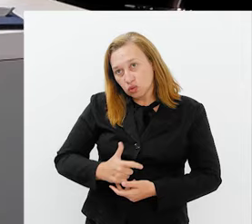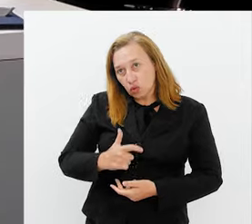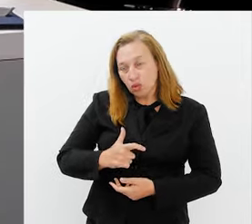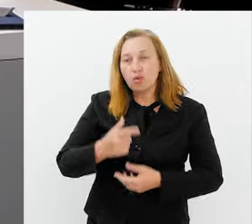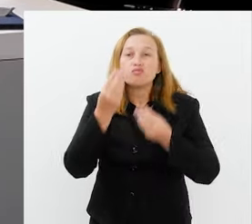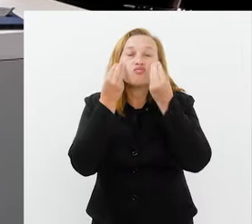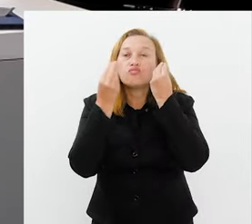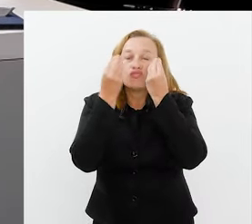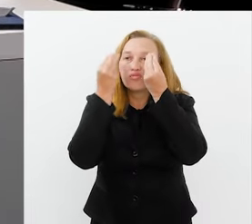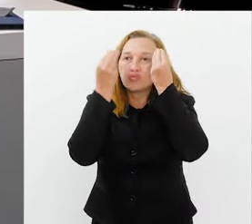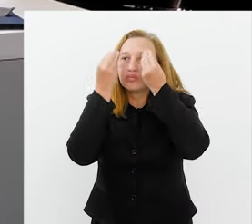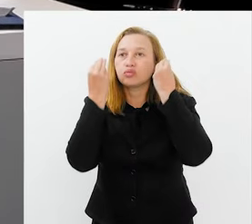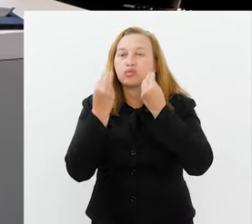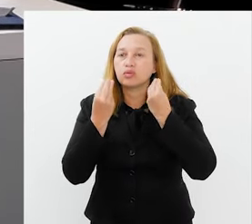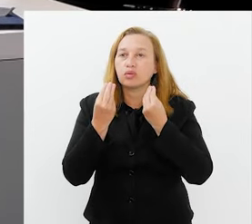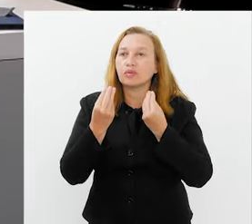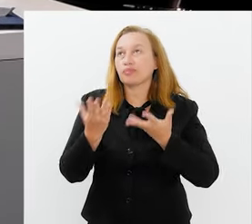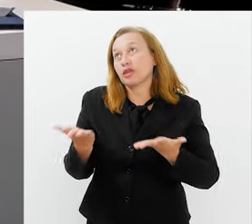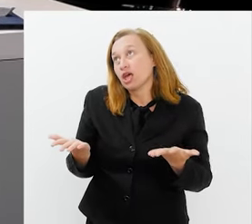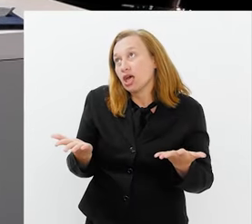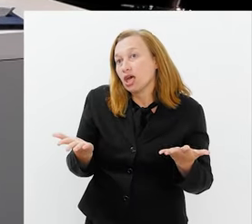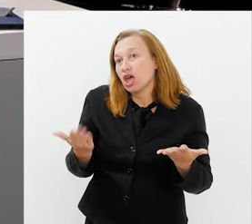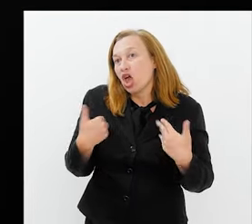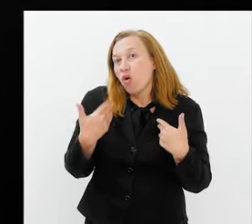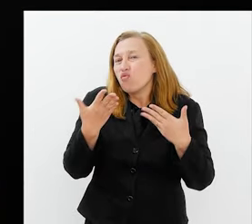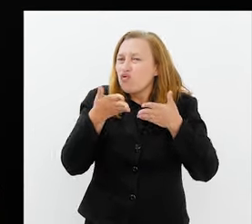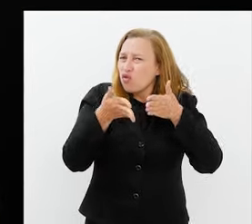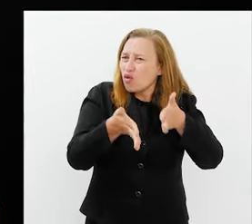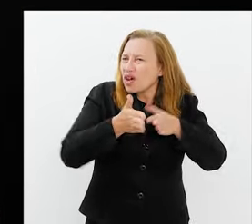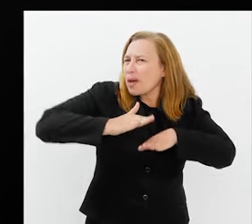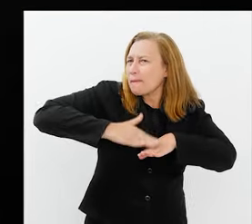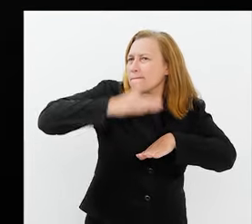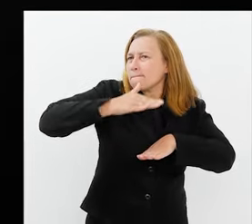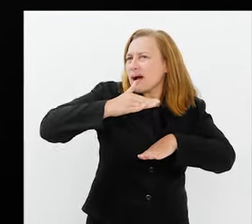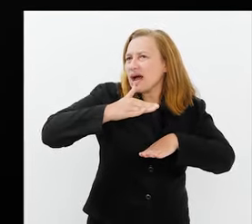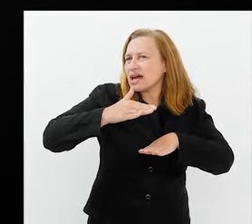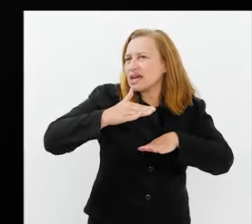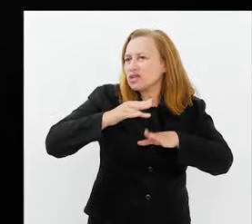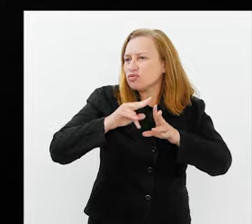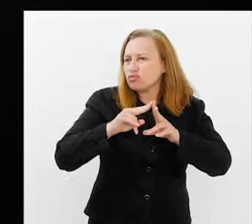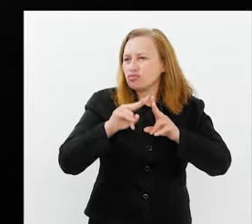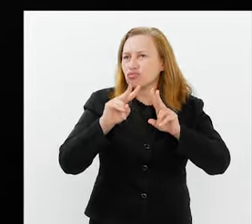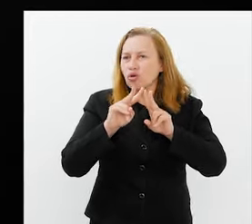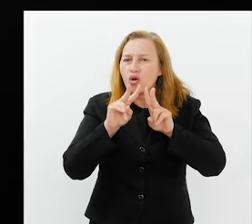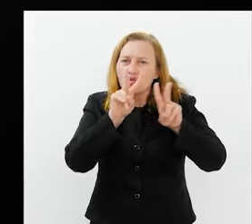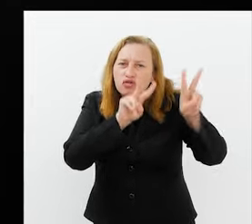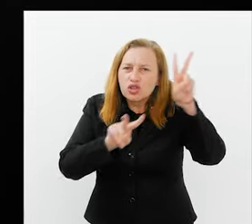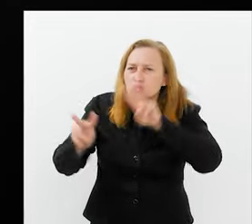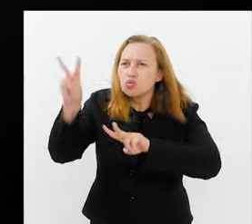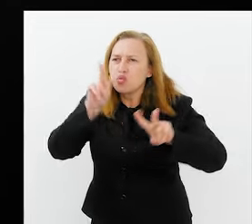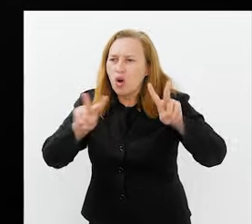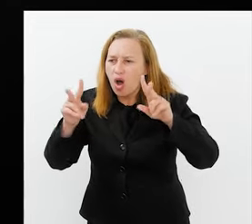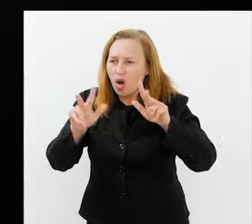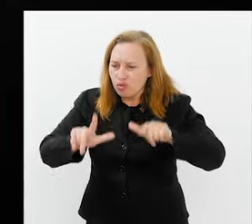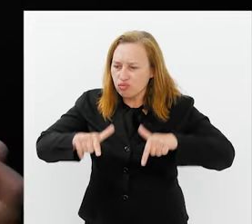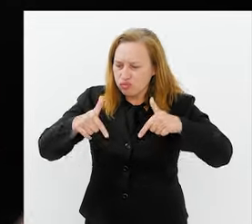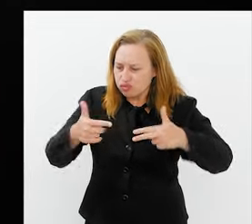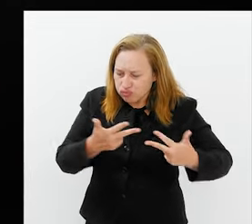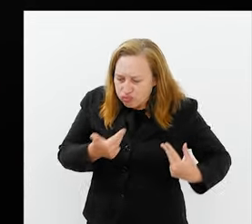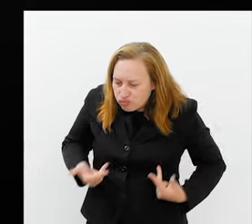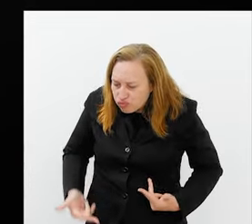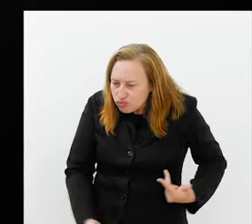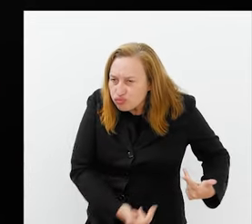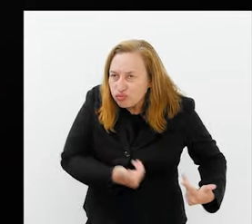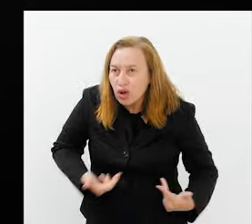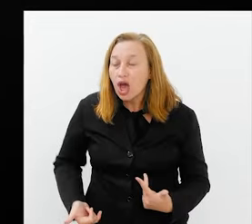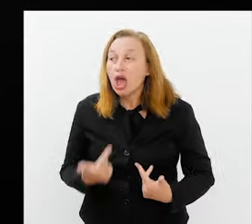um maquiador, né? E eu foquei muito mais no efeitos visuais e caracterizações. Eu trabalho com